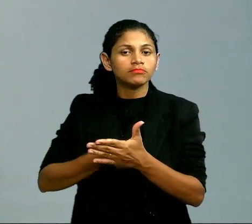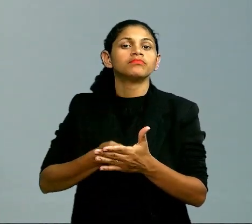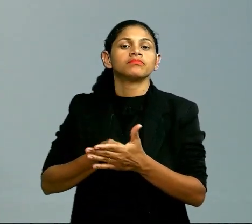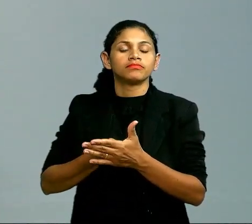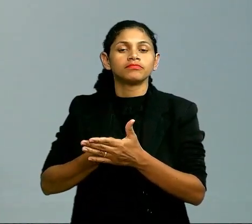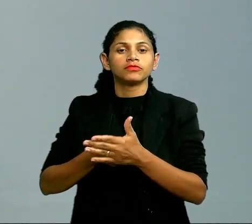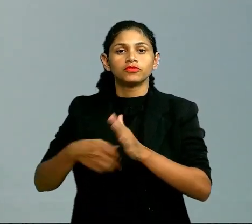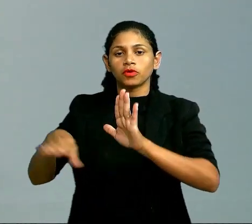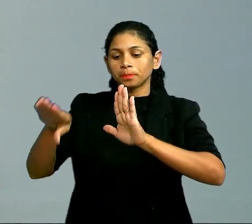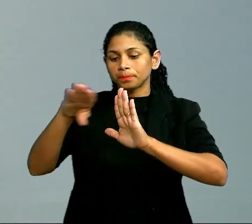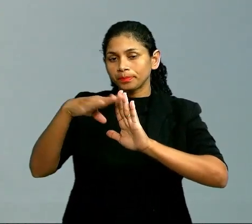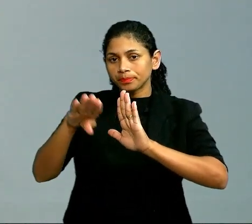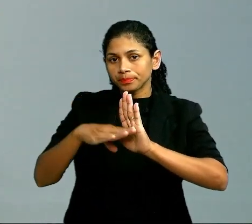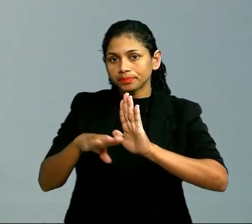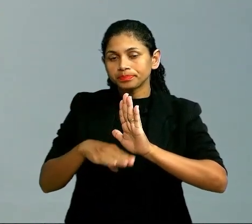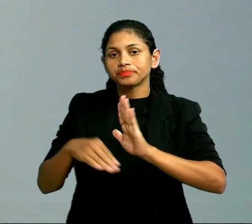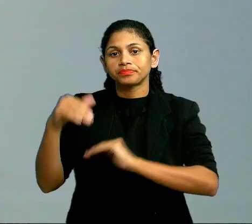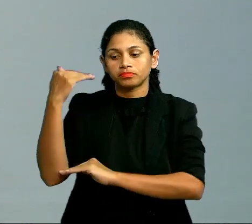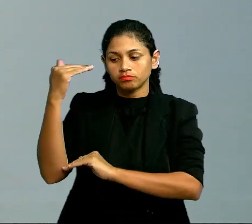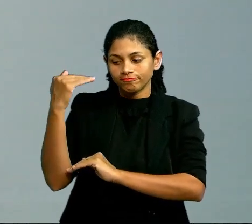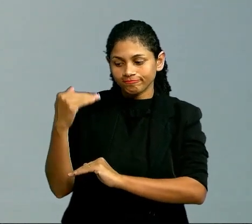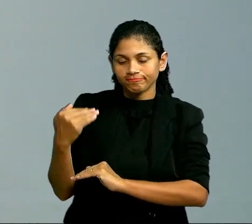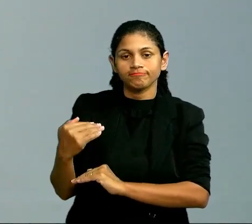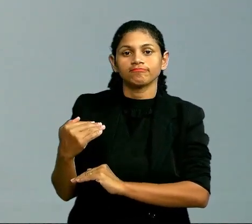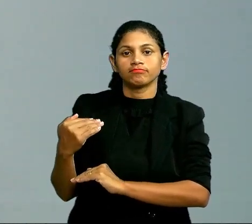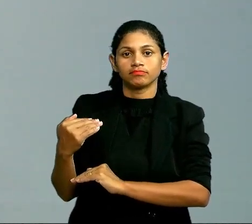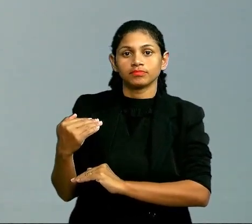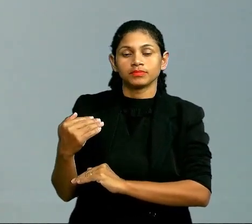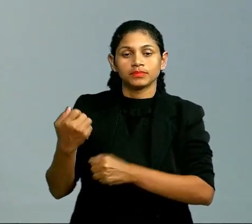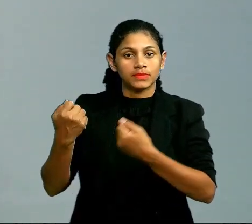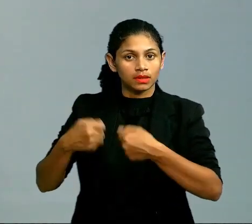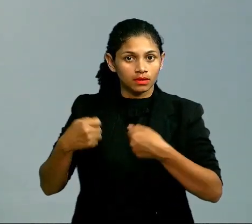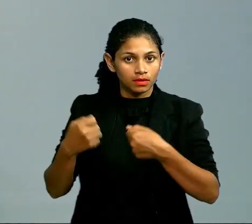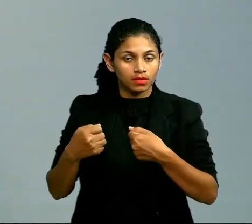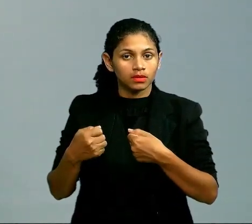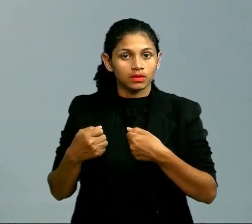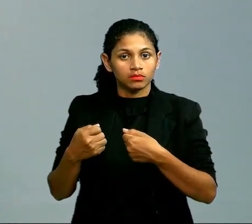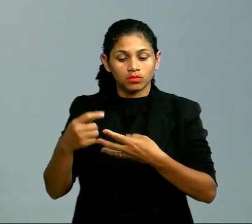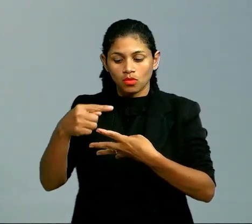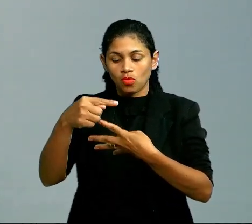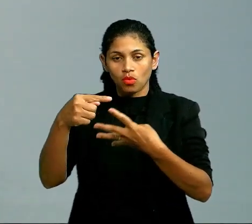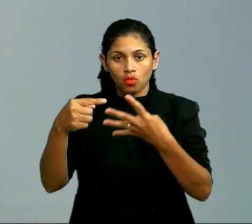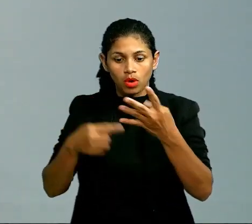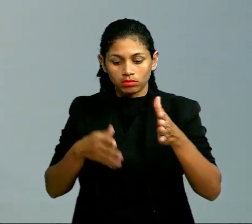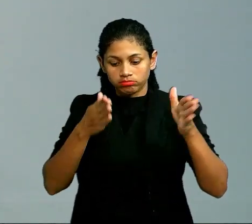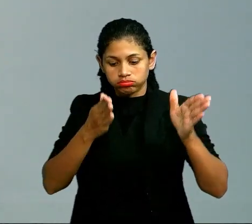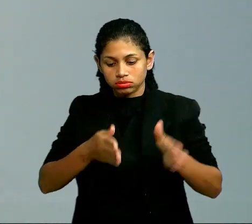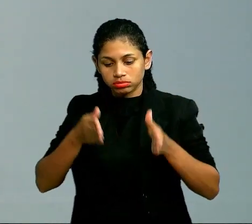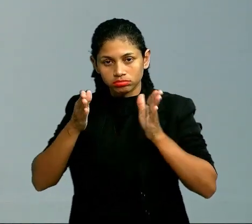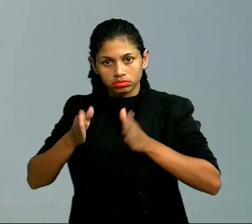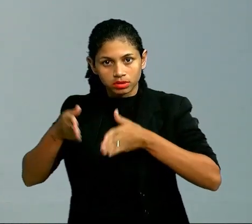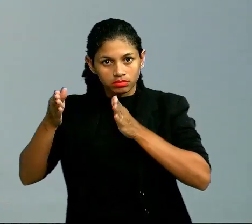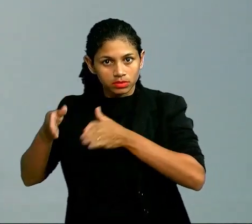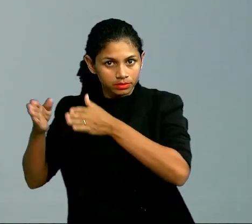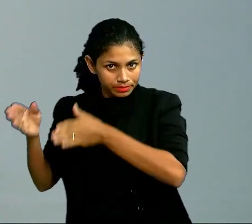que formos classificar uma cadeia carbônica, essa classificação, ela tem que ser em quatro etapas. Perfeito? Tudo bem? Pode